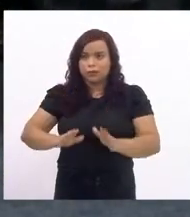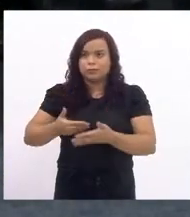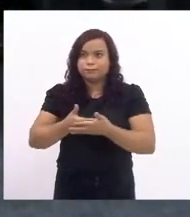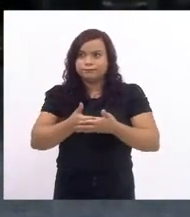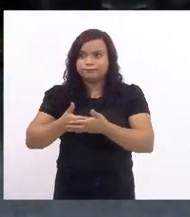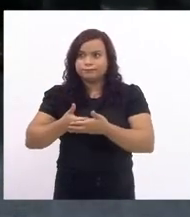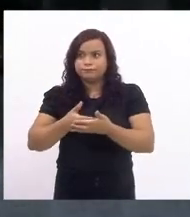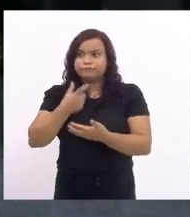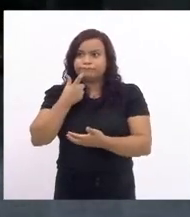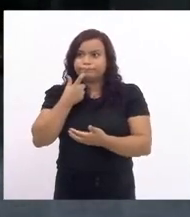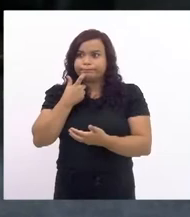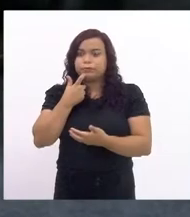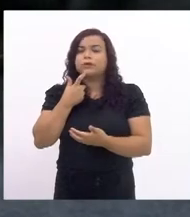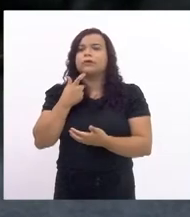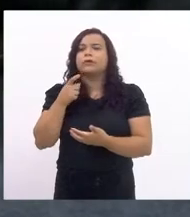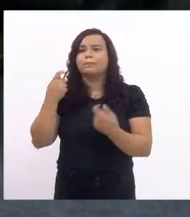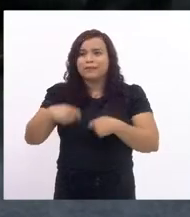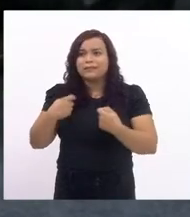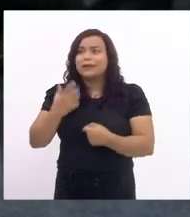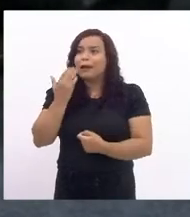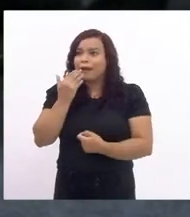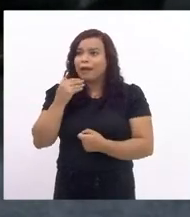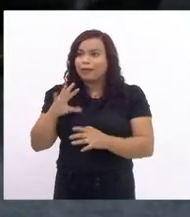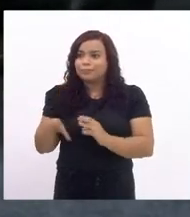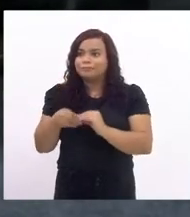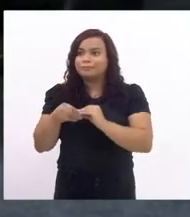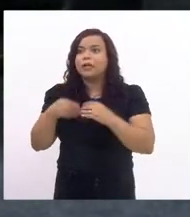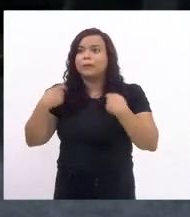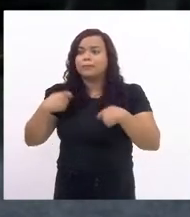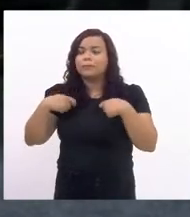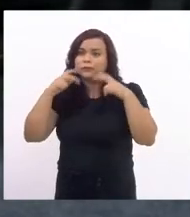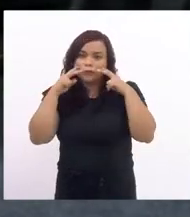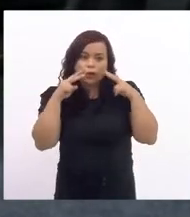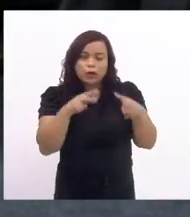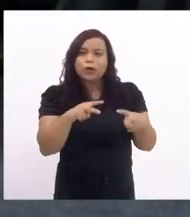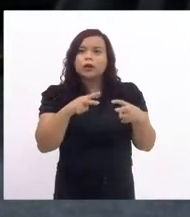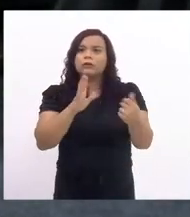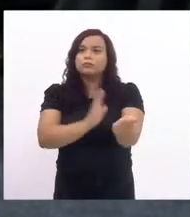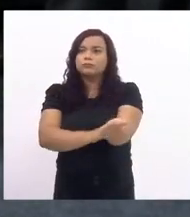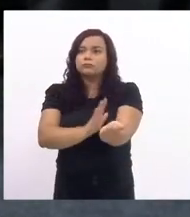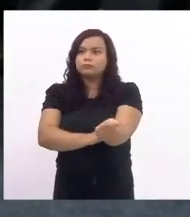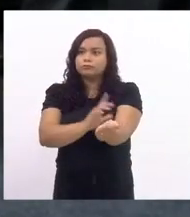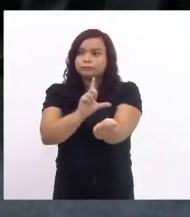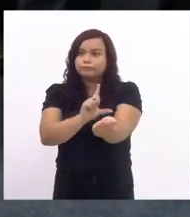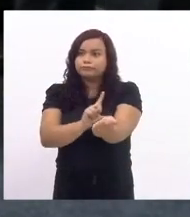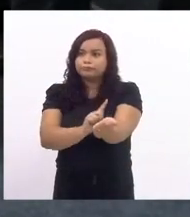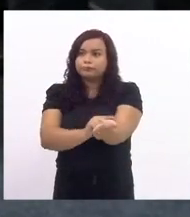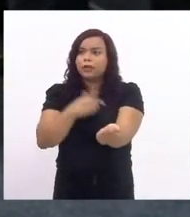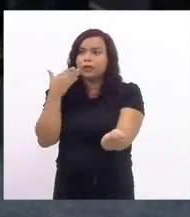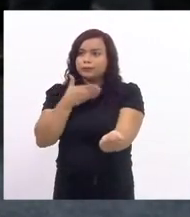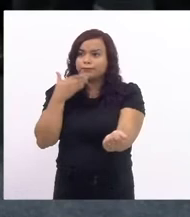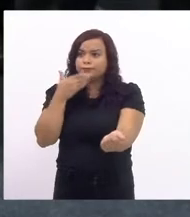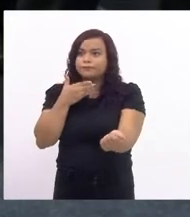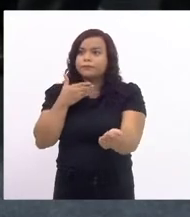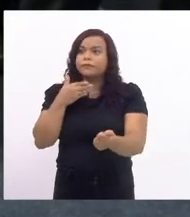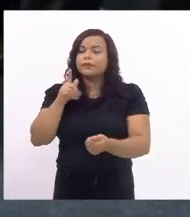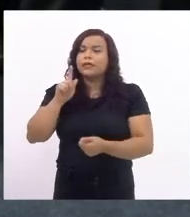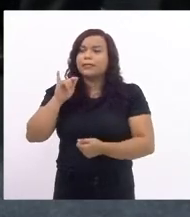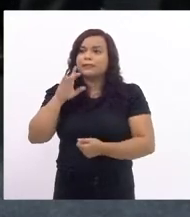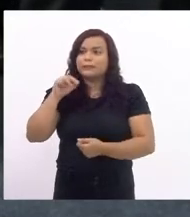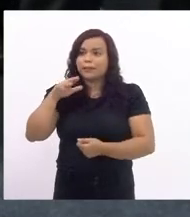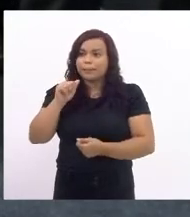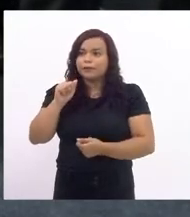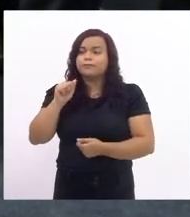de alimentação complementar seja observado a queda do índice glicêmico então diante desta